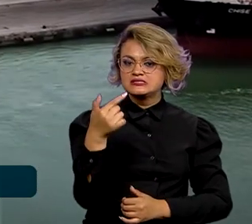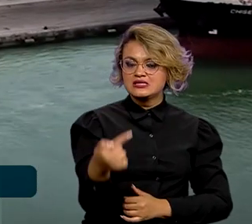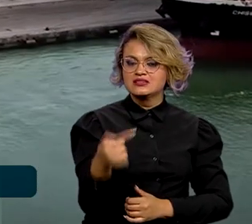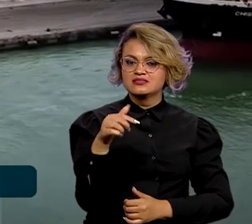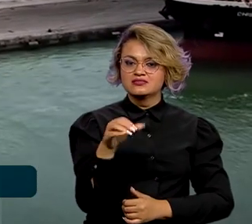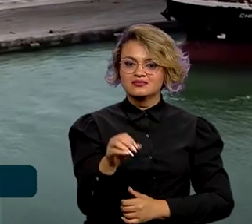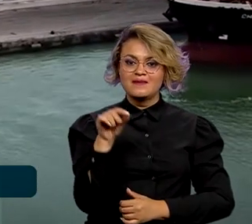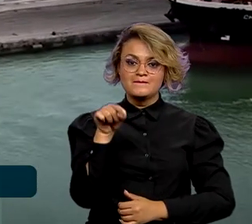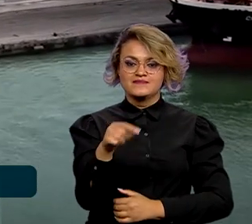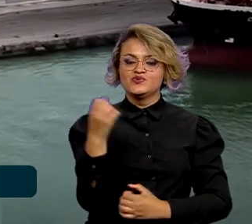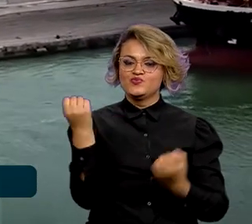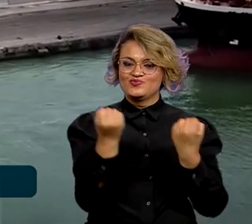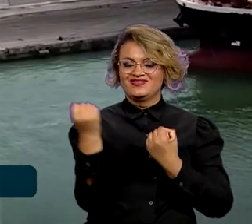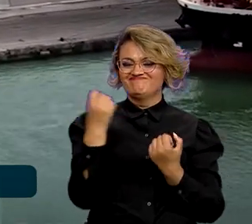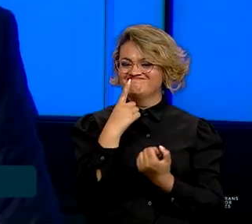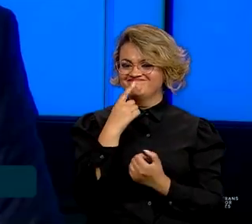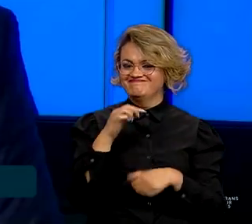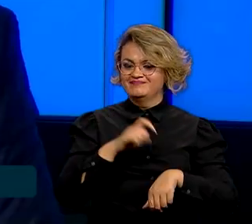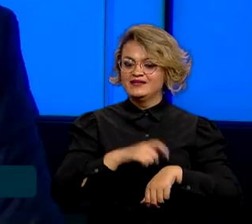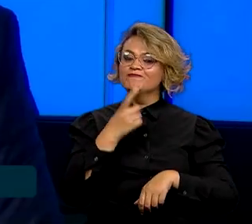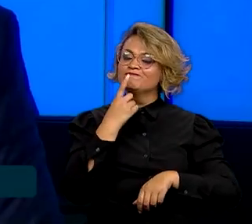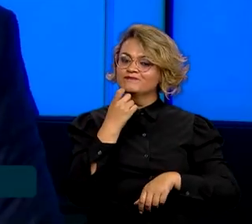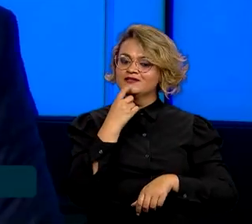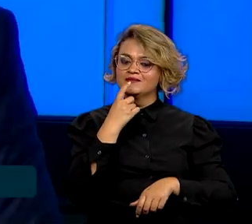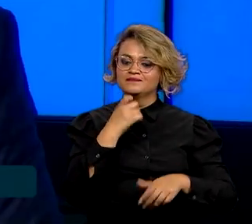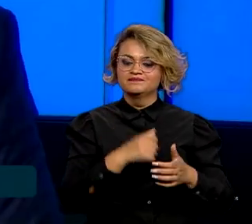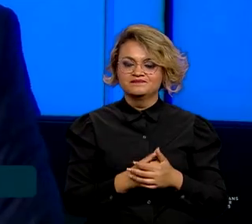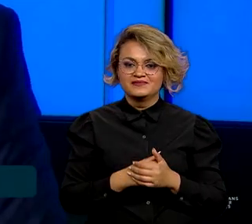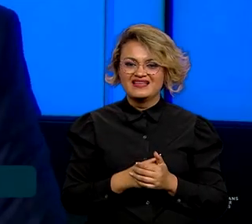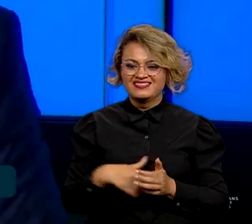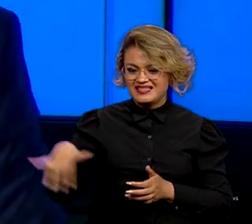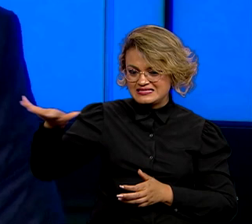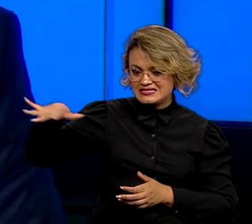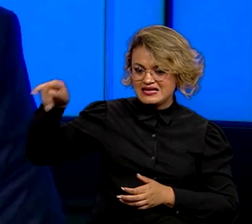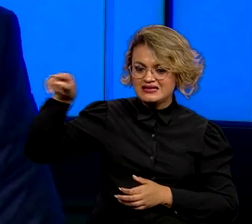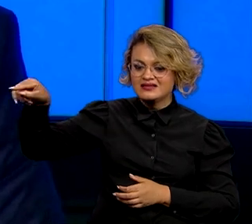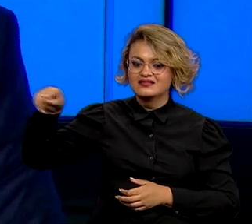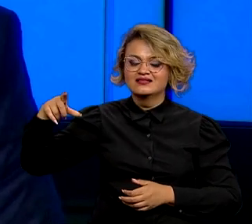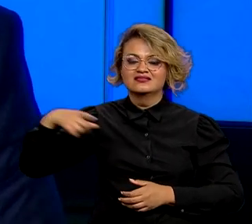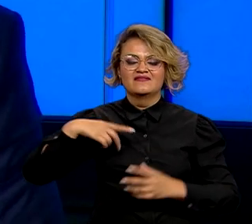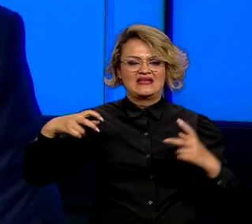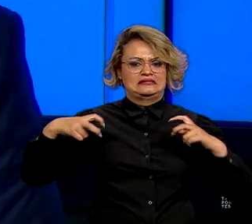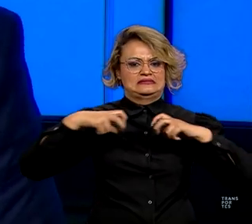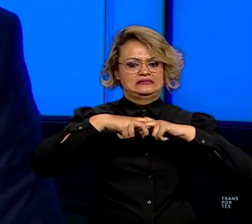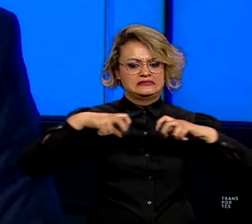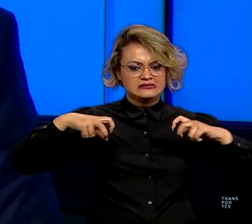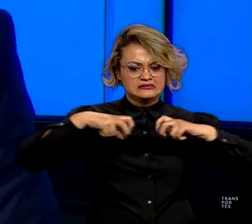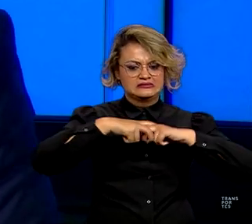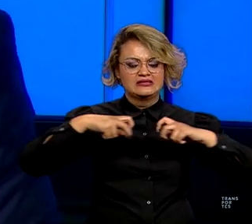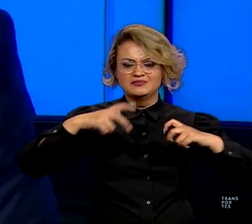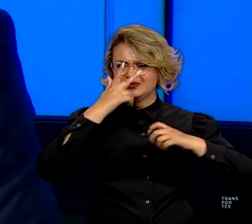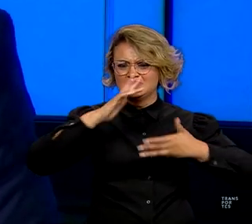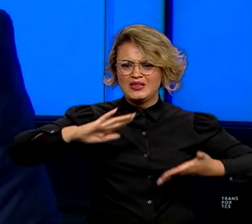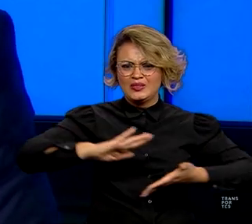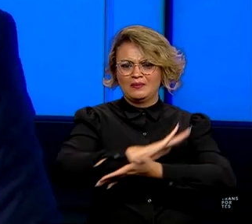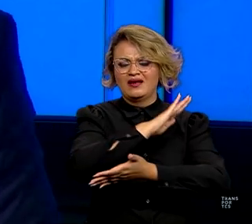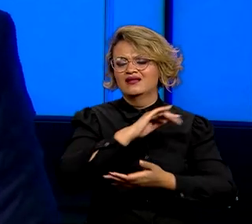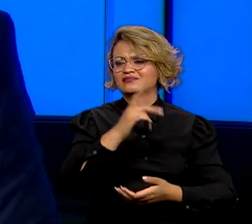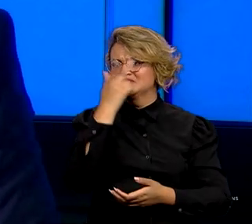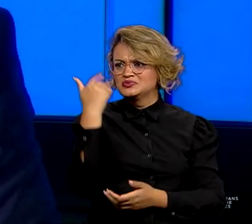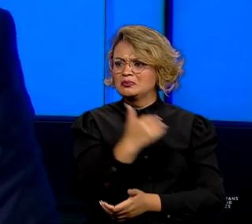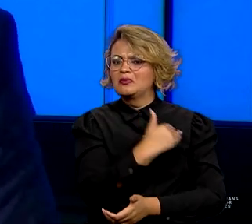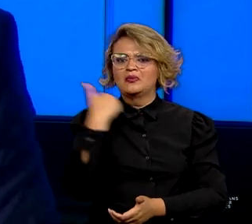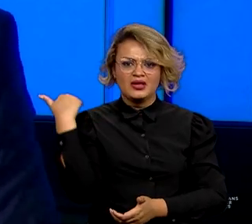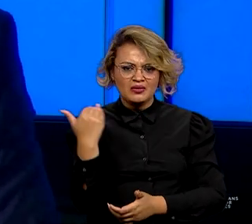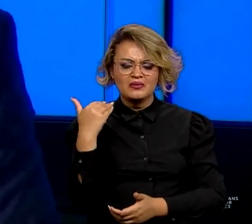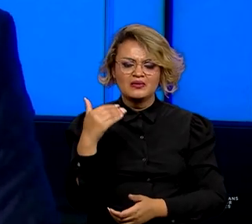mil veículos nos feriados. Nessa rodovia mesmo, nós tivemos vários acidentes onde pessoas foram atropeladas, morreram pessoas,